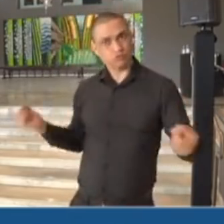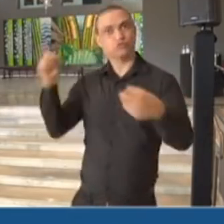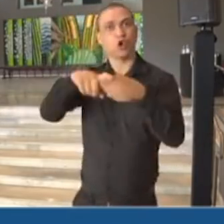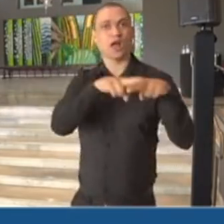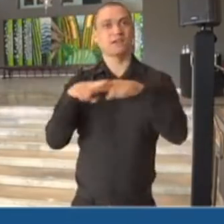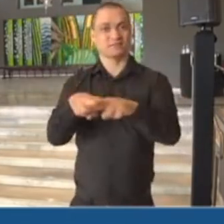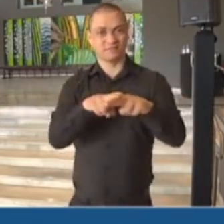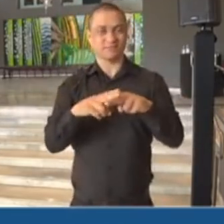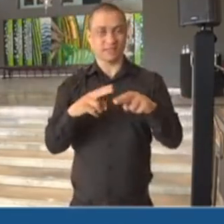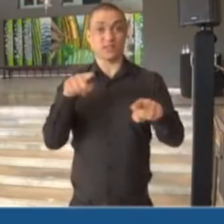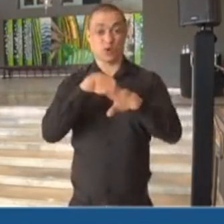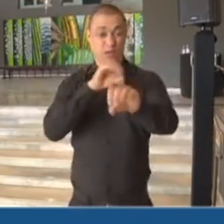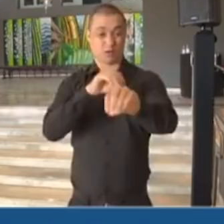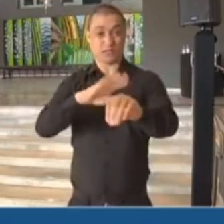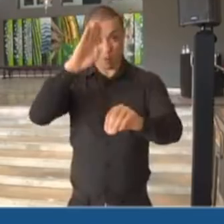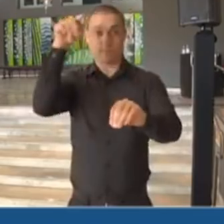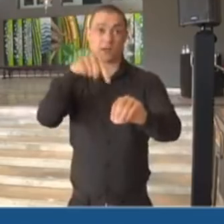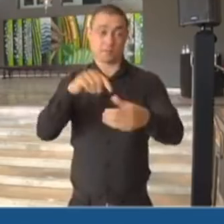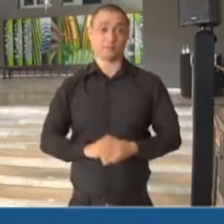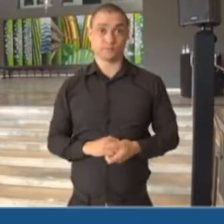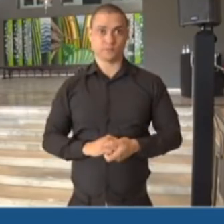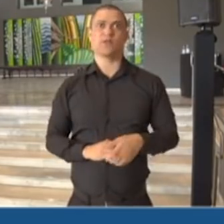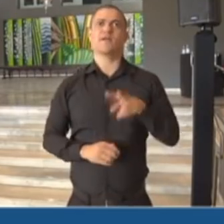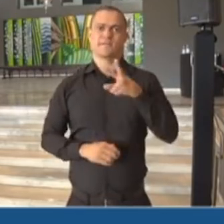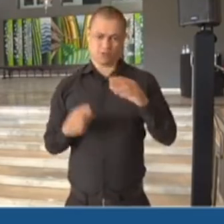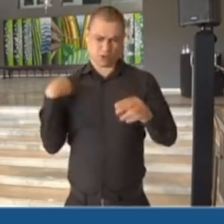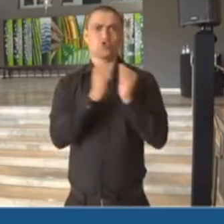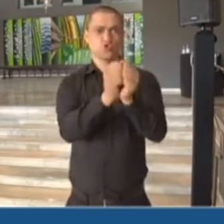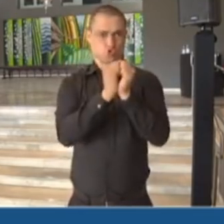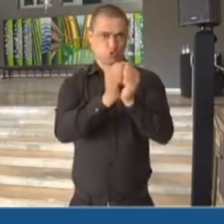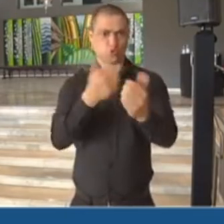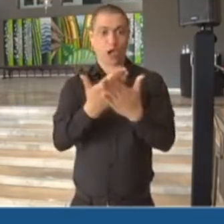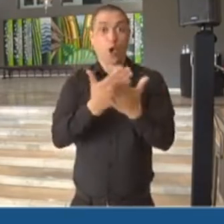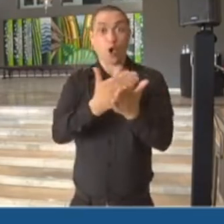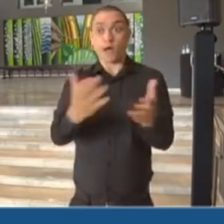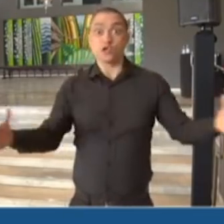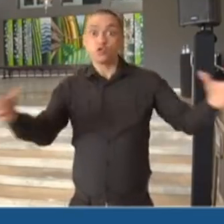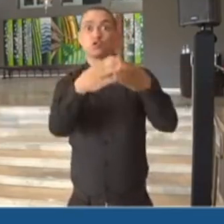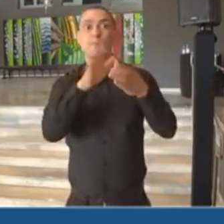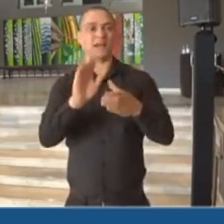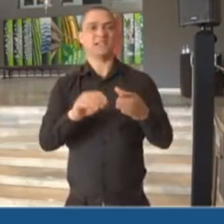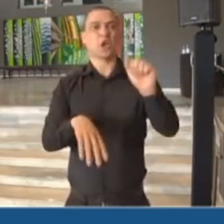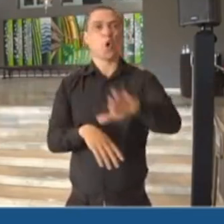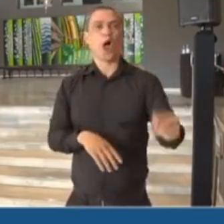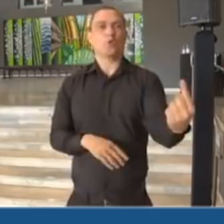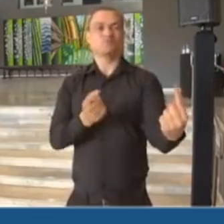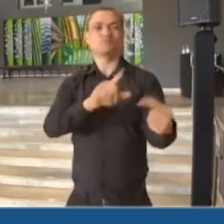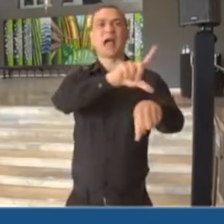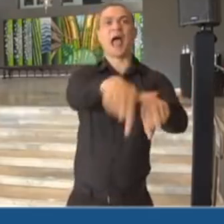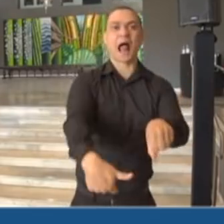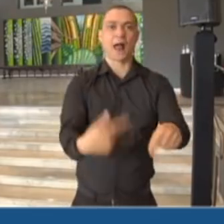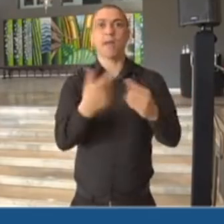pode falar da educação. Nós vamos voltar todos juntos, mas nós vamos trabalhar em conjunto, para que nenhum aluno fique para trás,